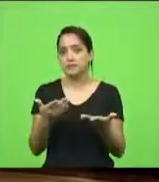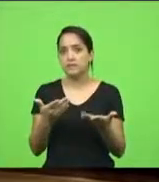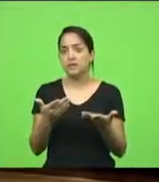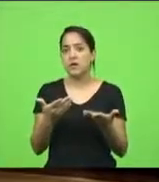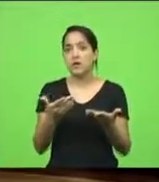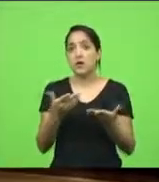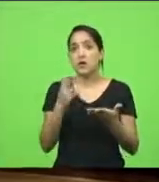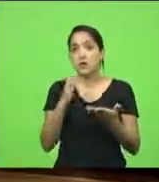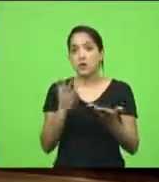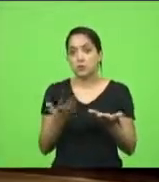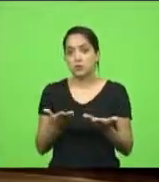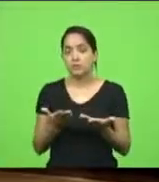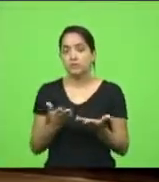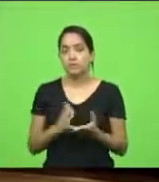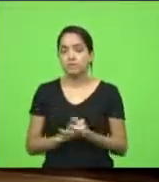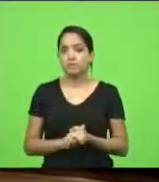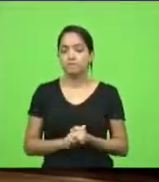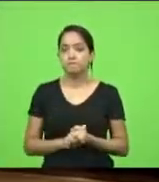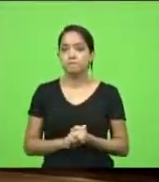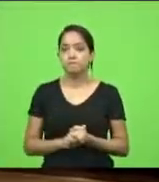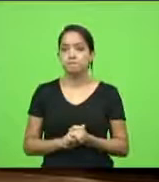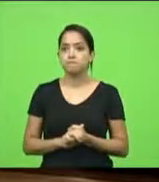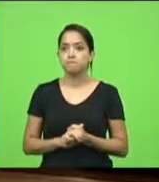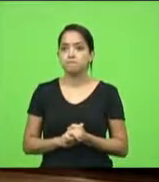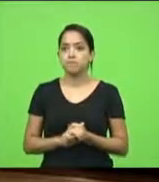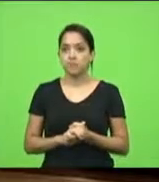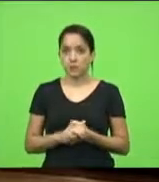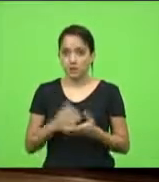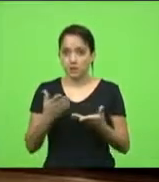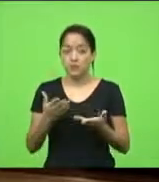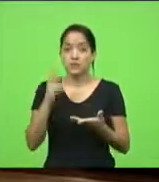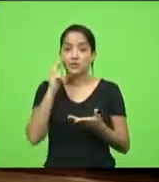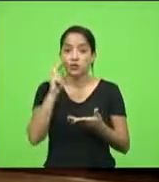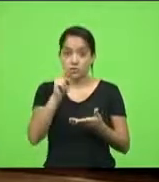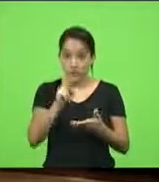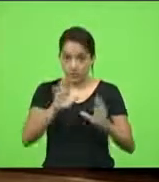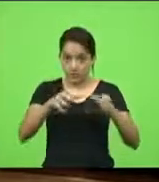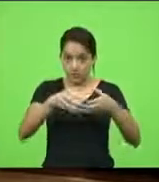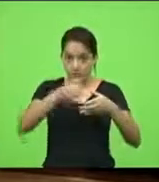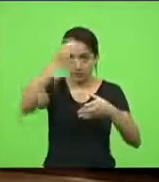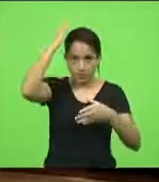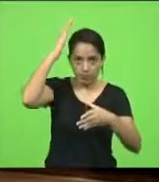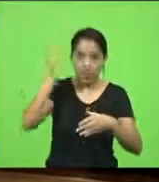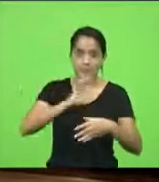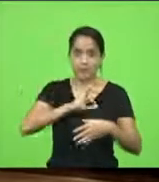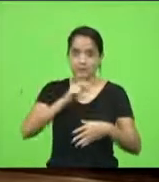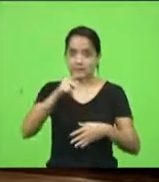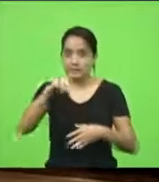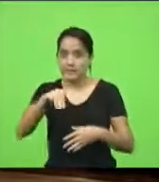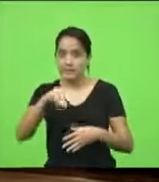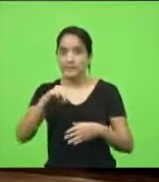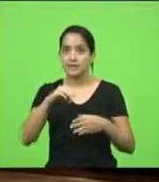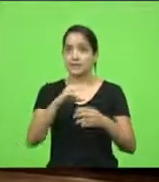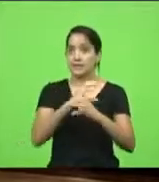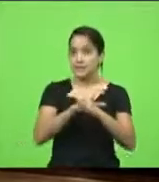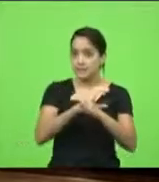Quando a gente olha... Mais dois minutos para concluir. Quando a gente olha para os bombeiros, polícia militar, polícia civil,